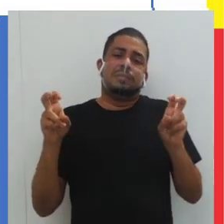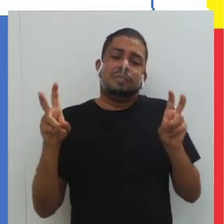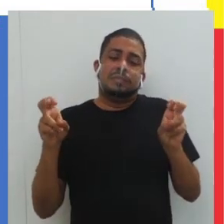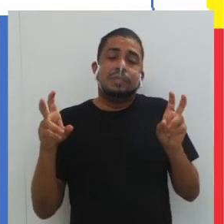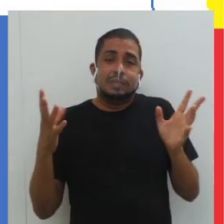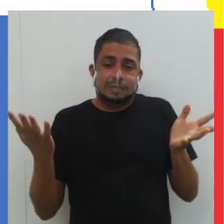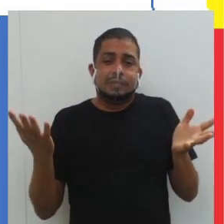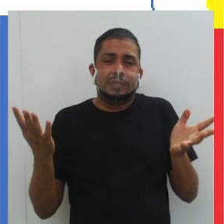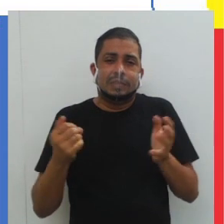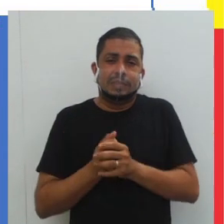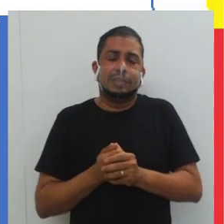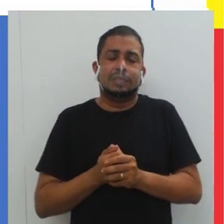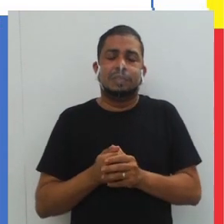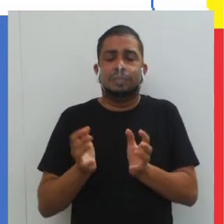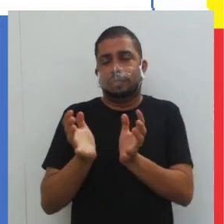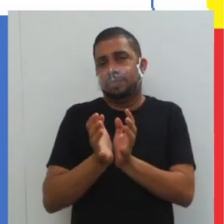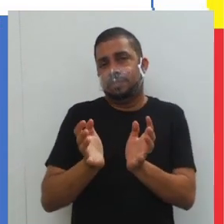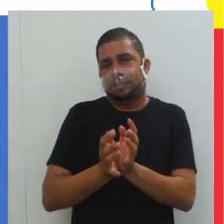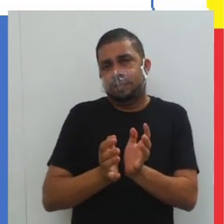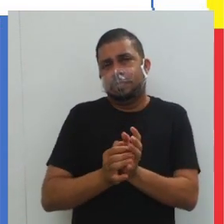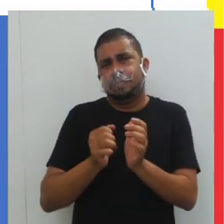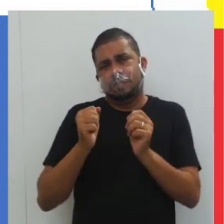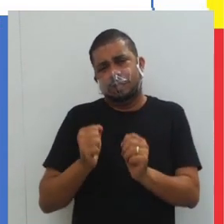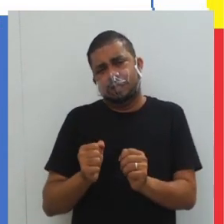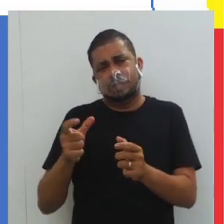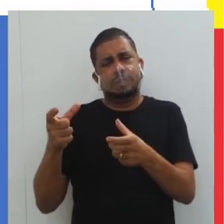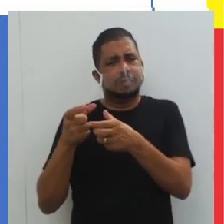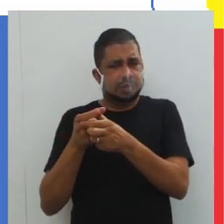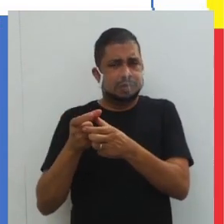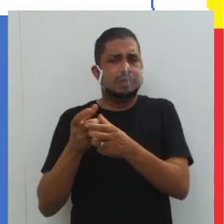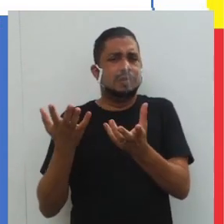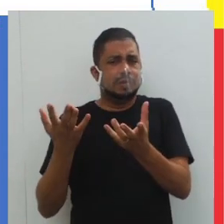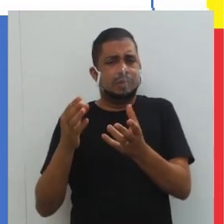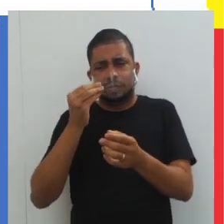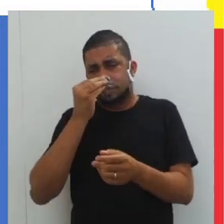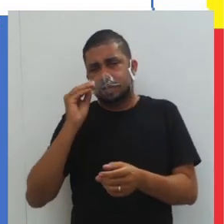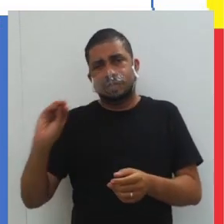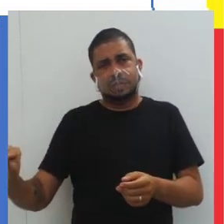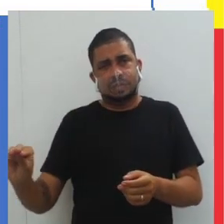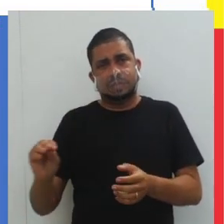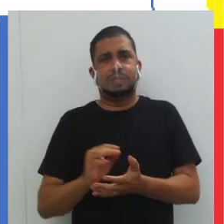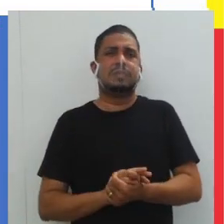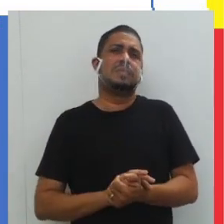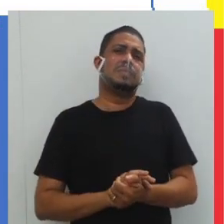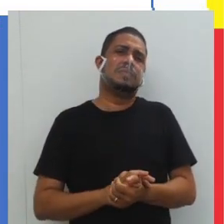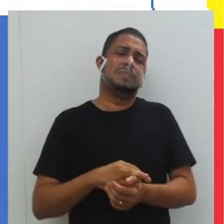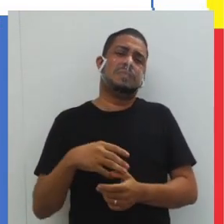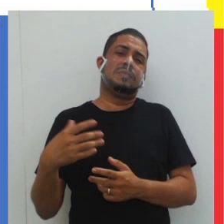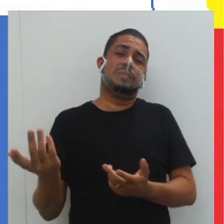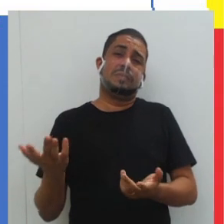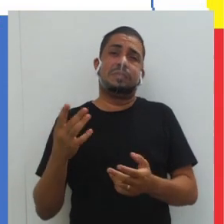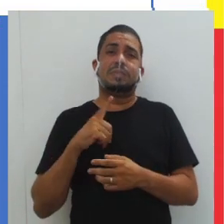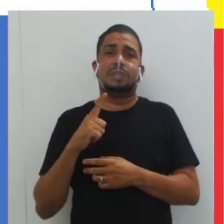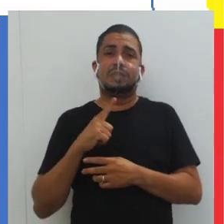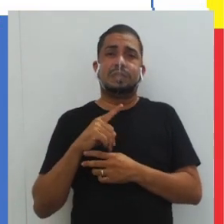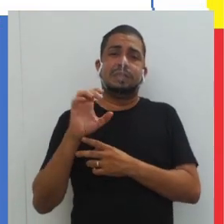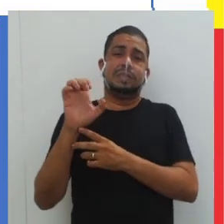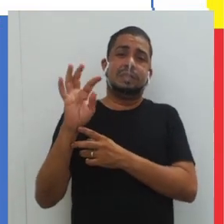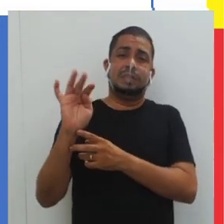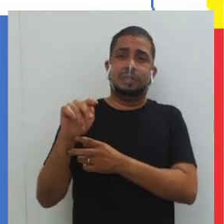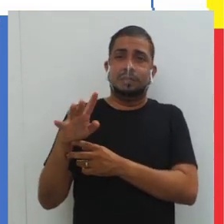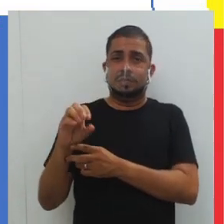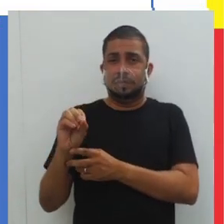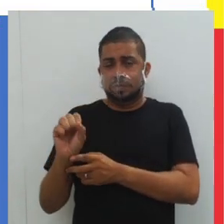pelos quais certo grupo vão se tornar a minoria, vão ser excluídos. Excluídos. Vejamos. São